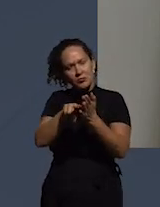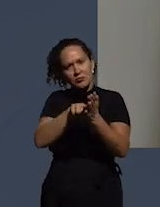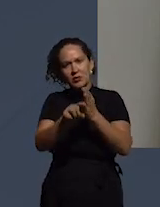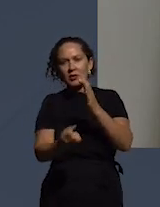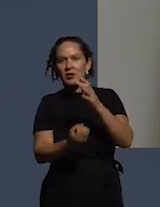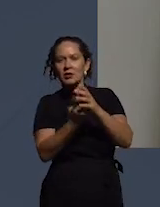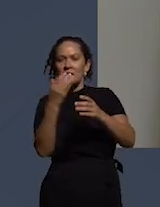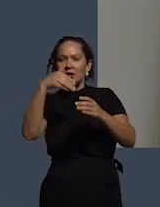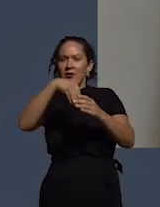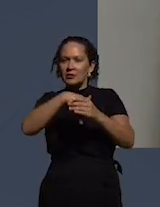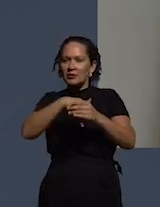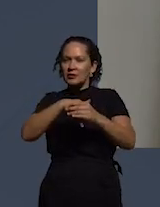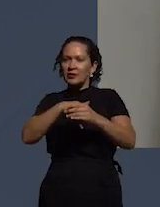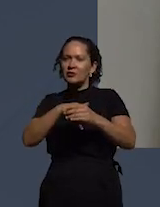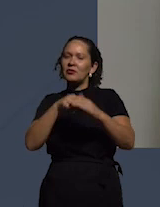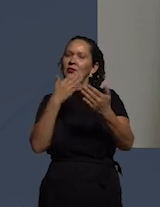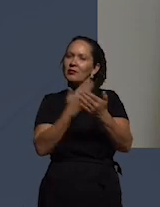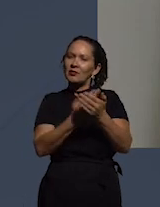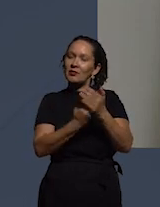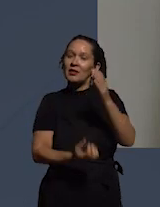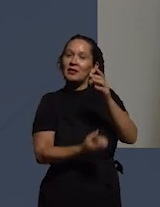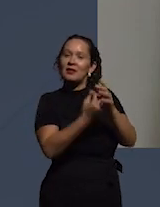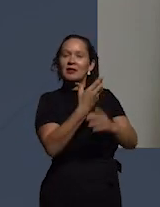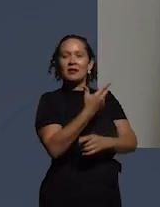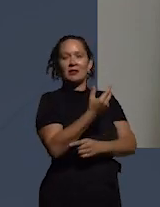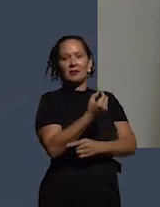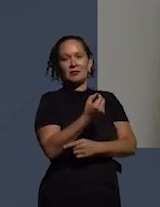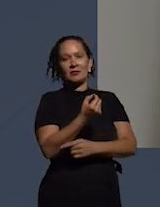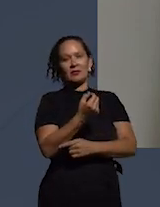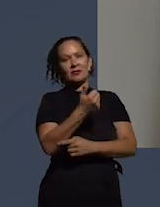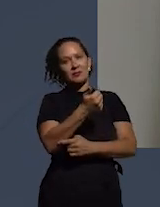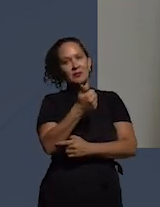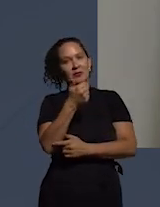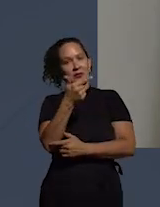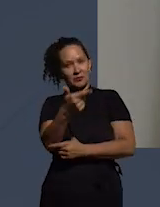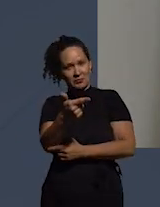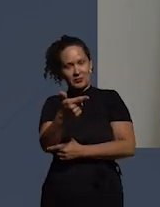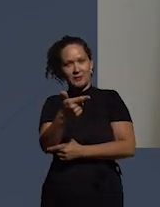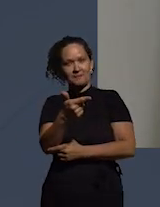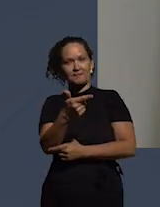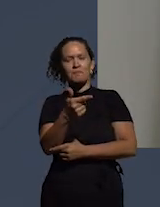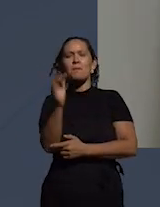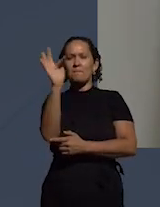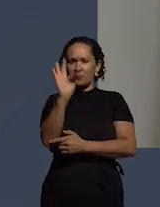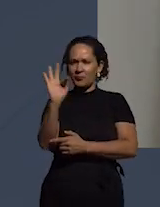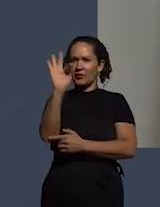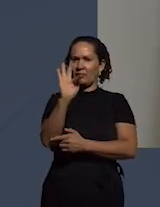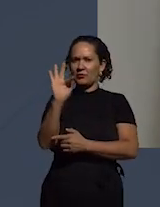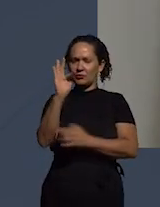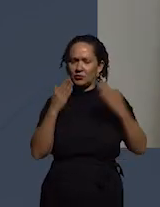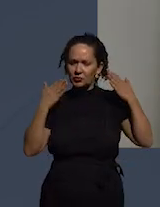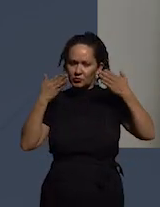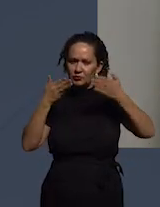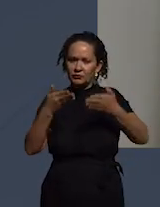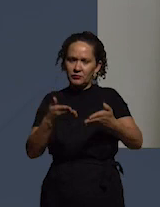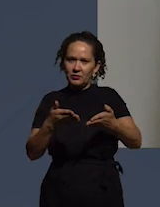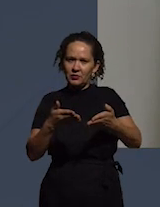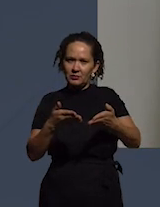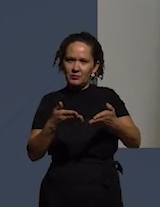dentro da Hurt School que foi criada em 2012 a Hurt School é uma faculdade com enfoque em